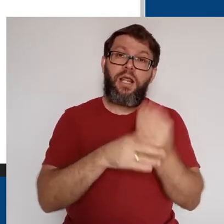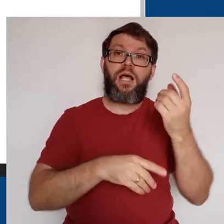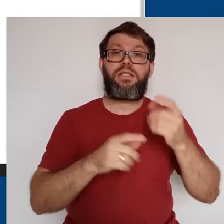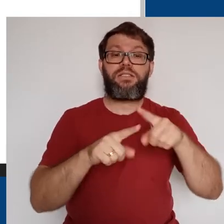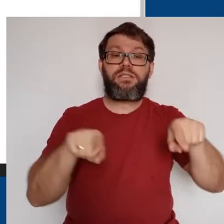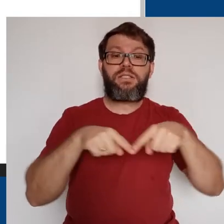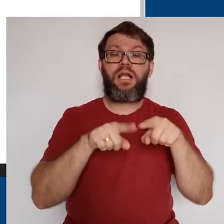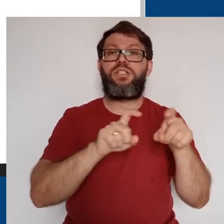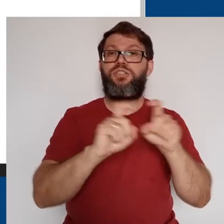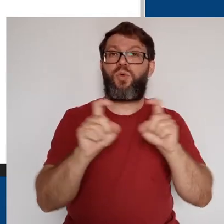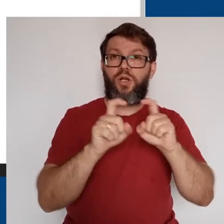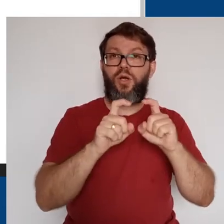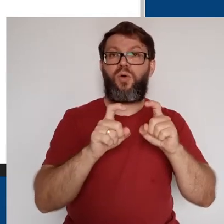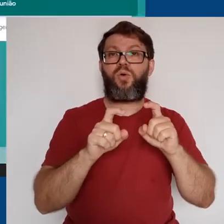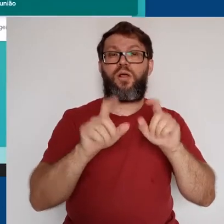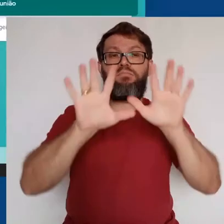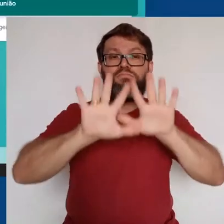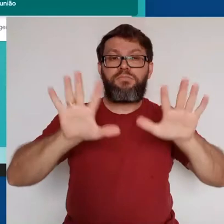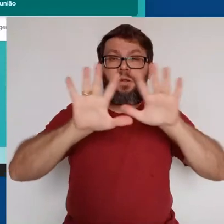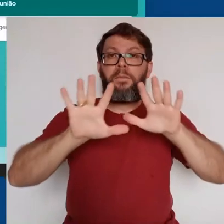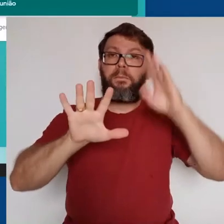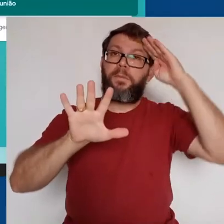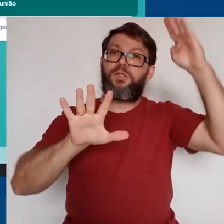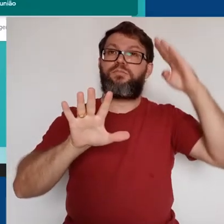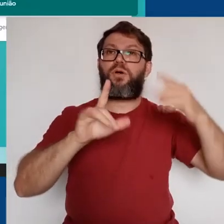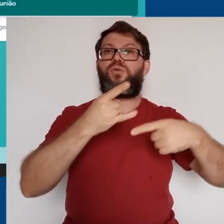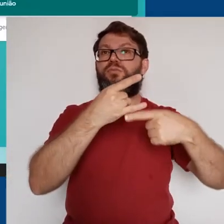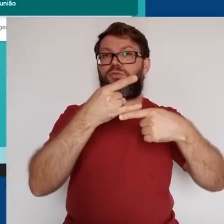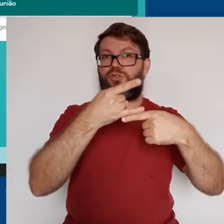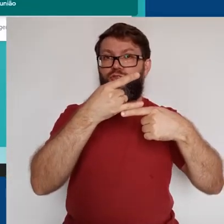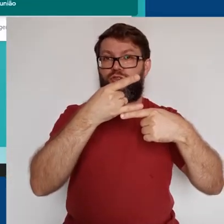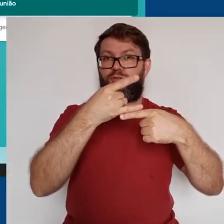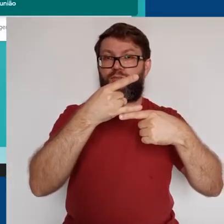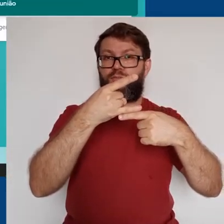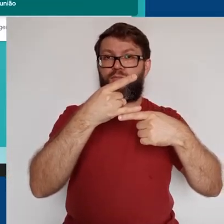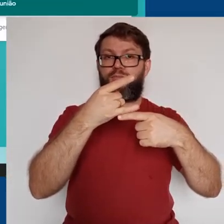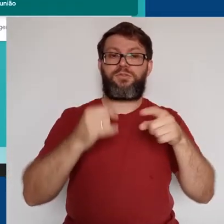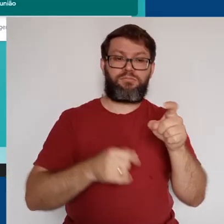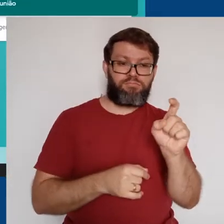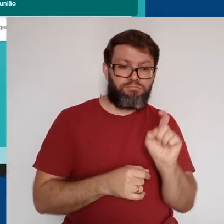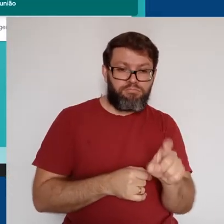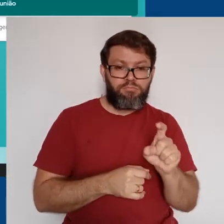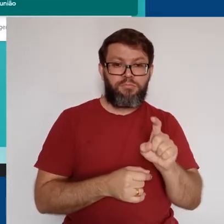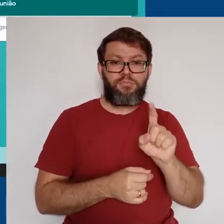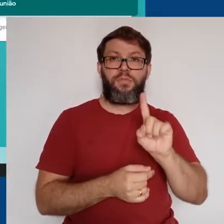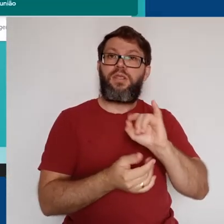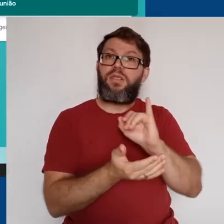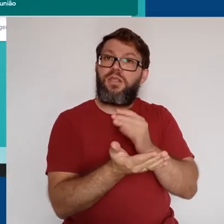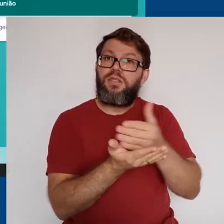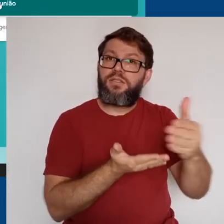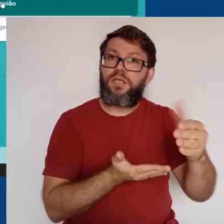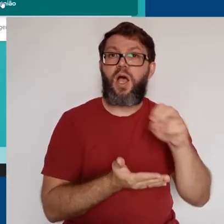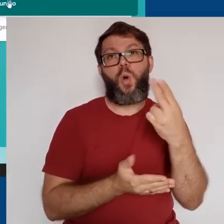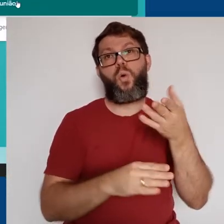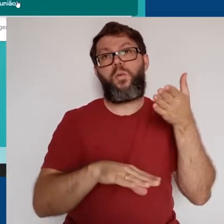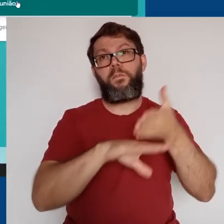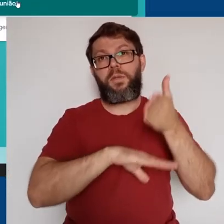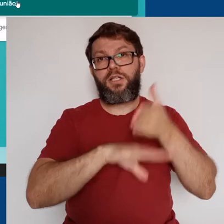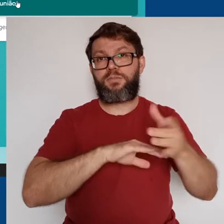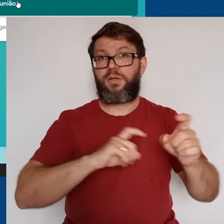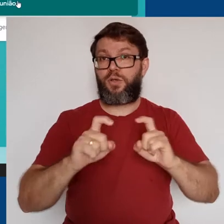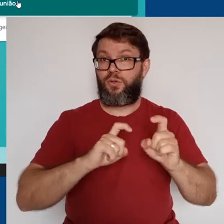reunião diretamente na página inicial do Google Meet. Clicando no botão Iniciar ou